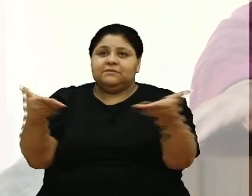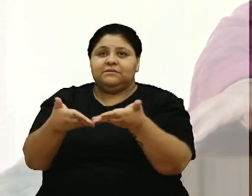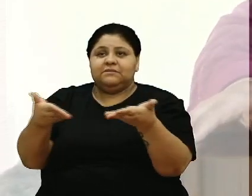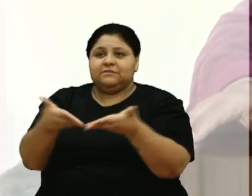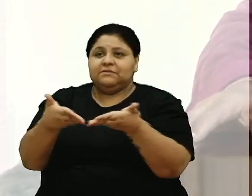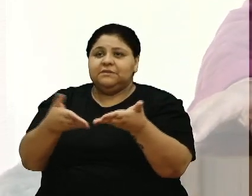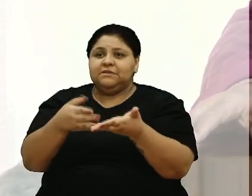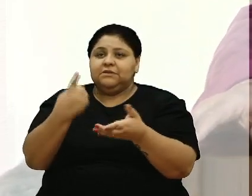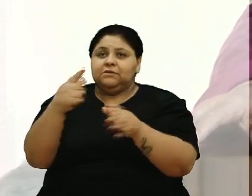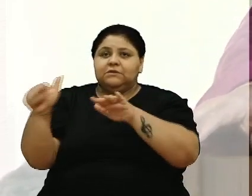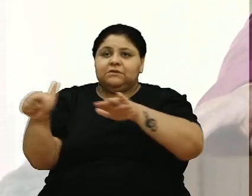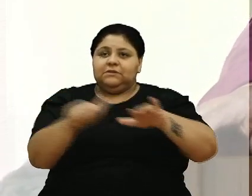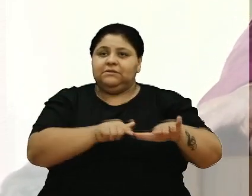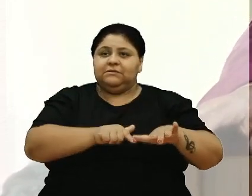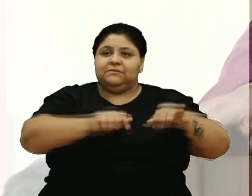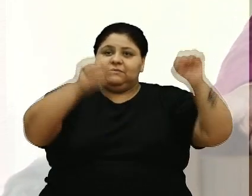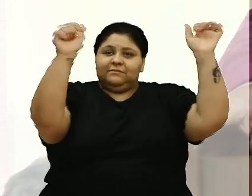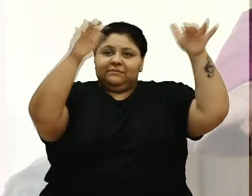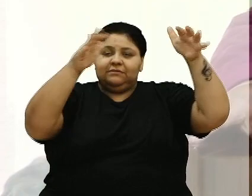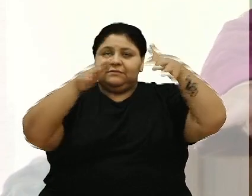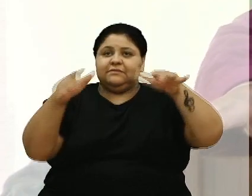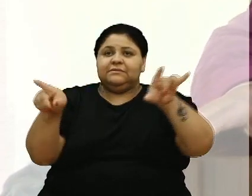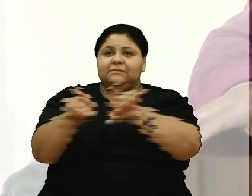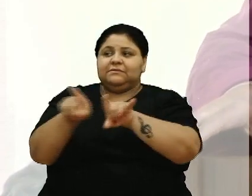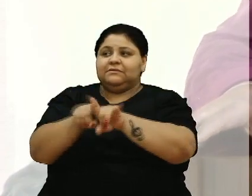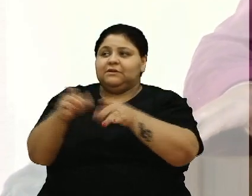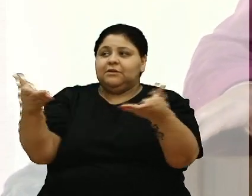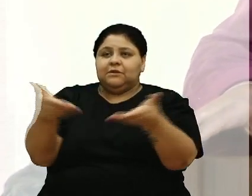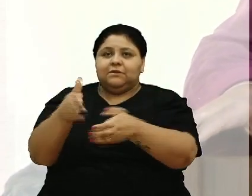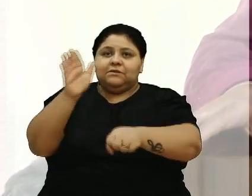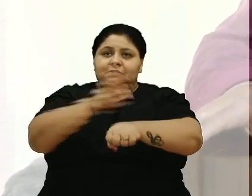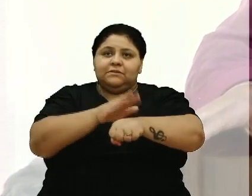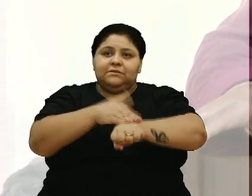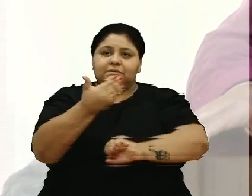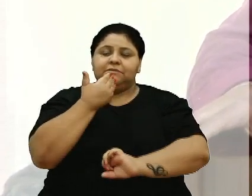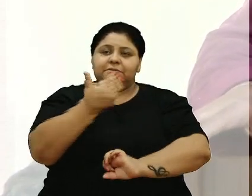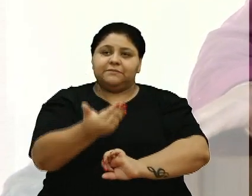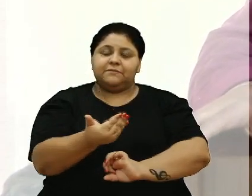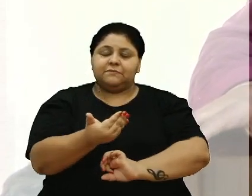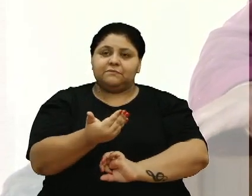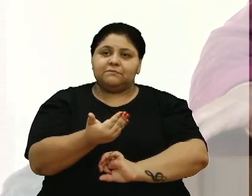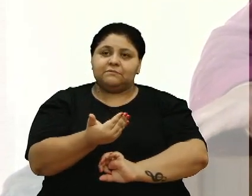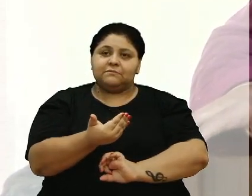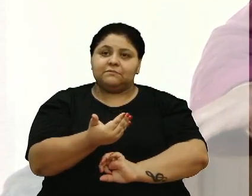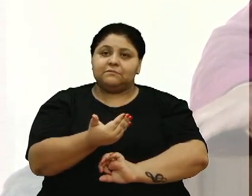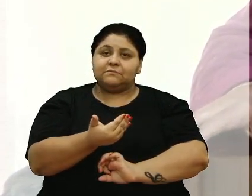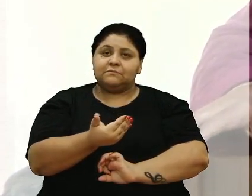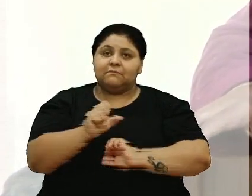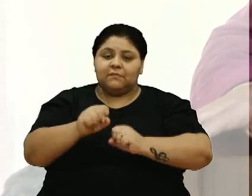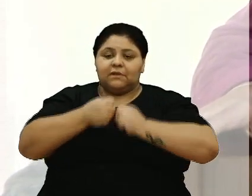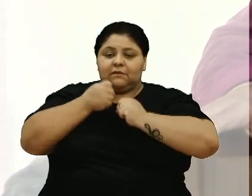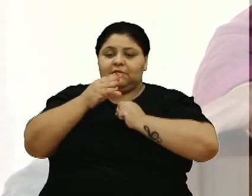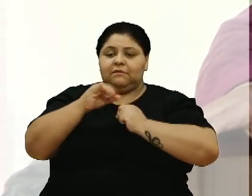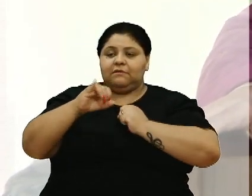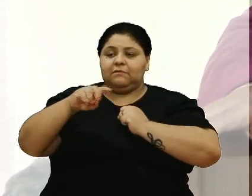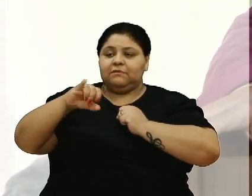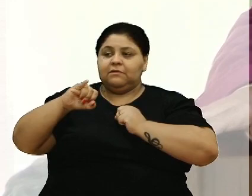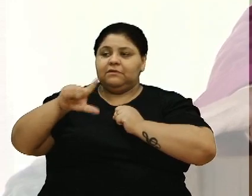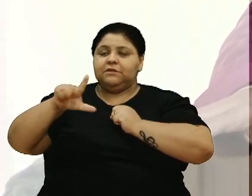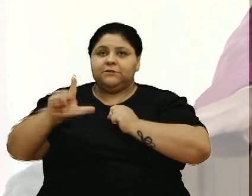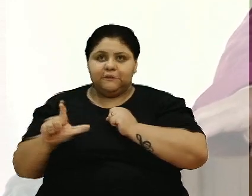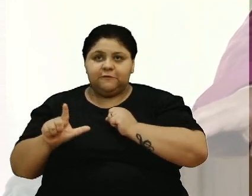uma semana praticamente de chuva então nesse momento estamos aí pedindo para a Defesa Civil junto com